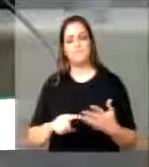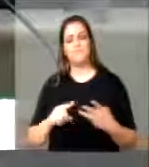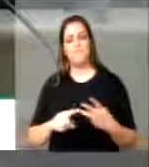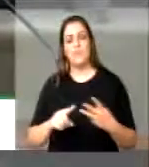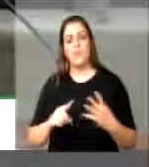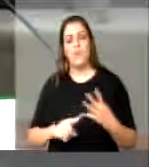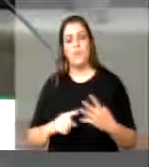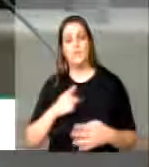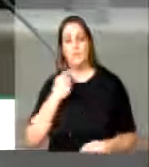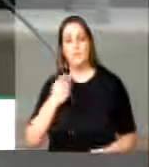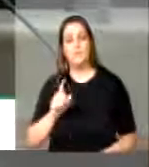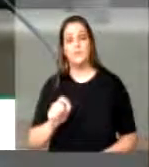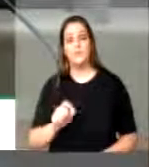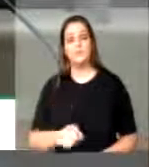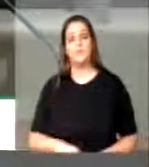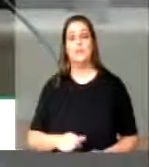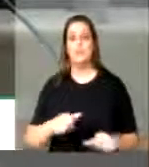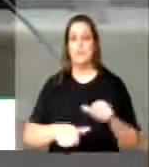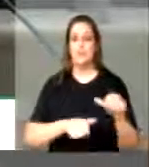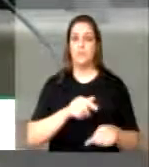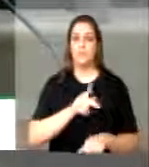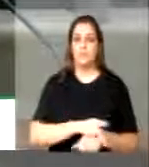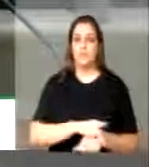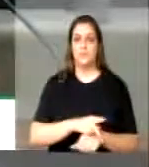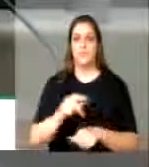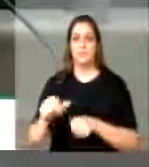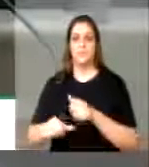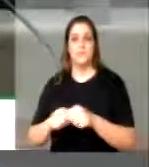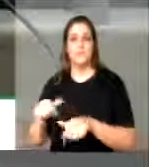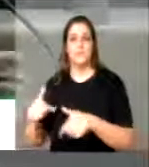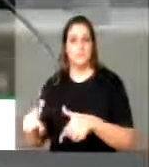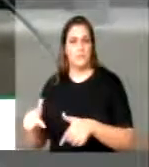as reformas da Previdência Trabalhista,